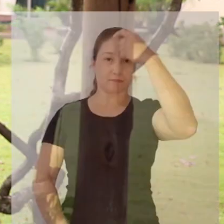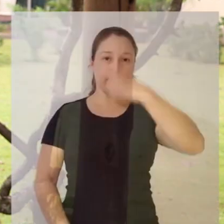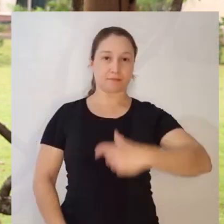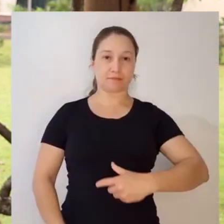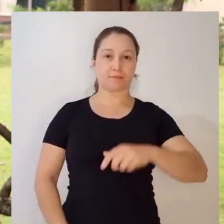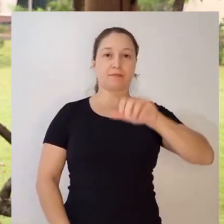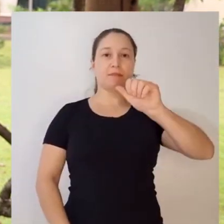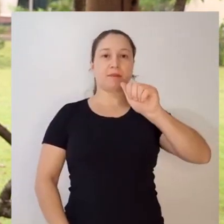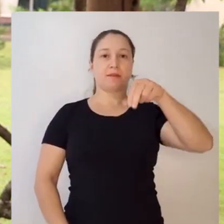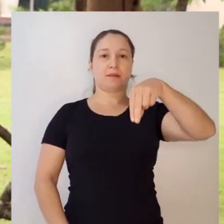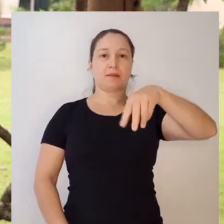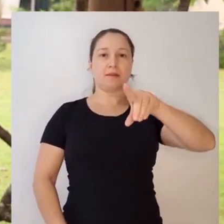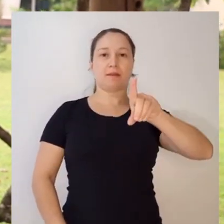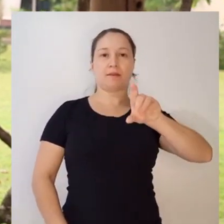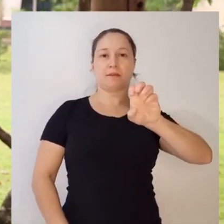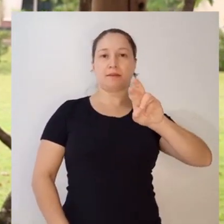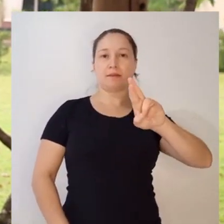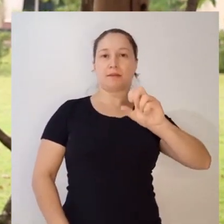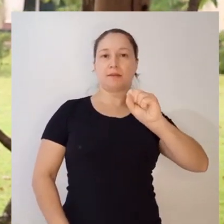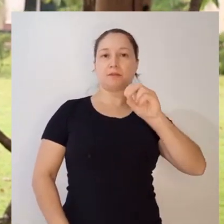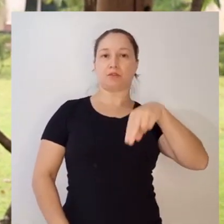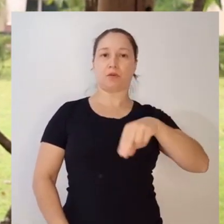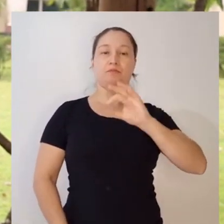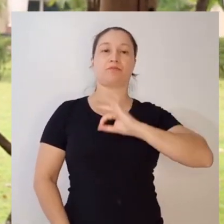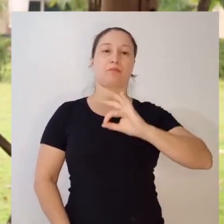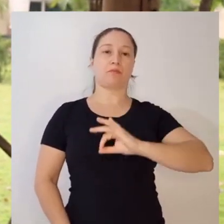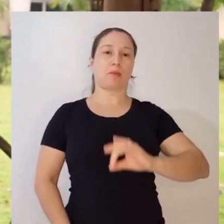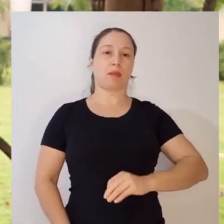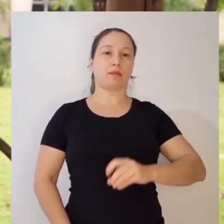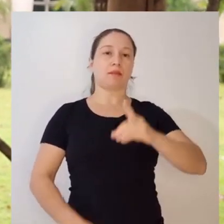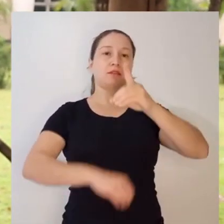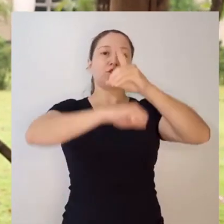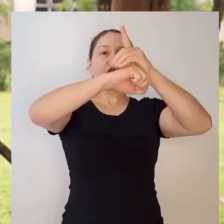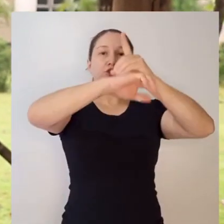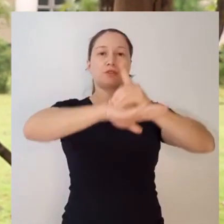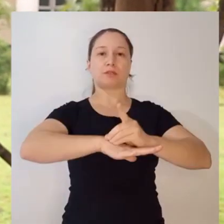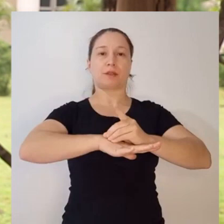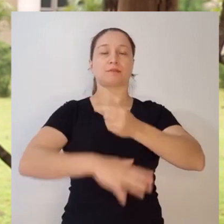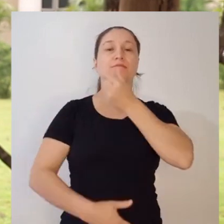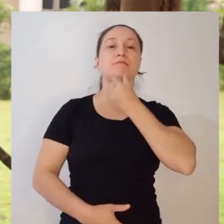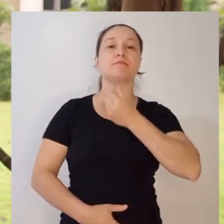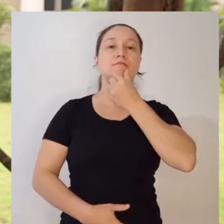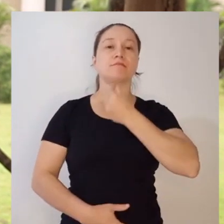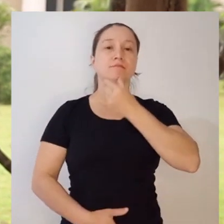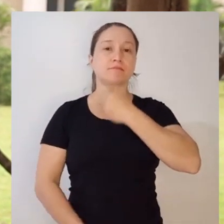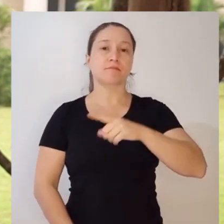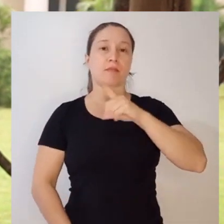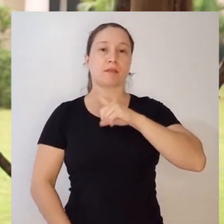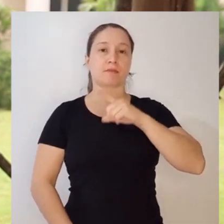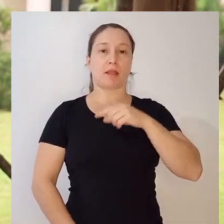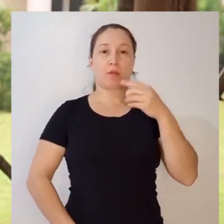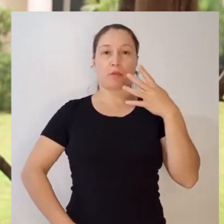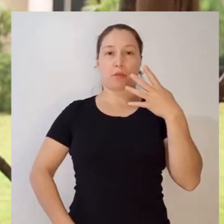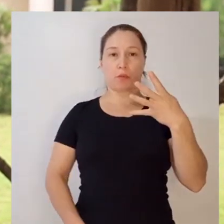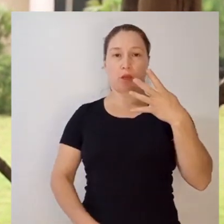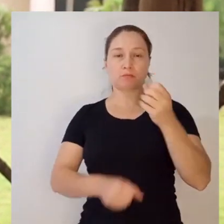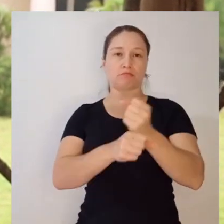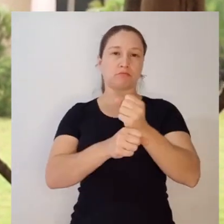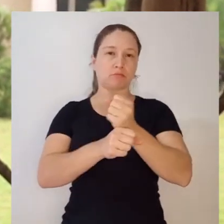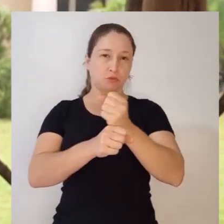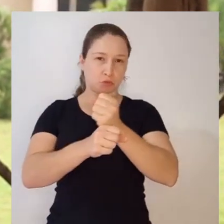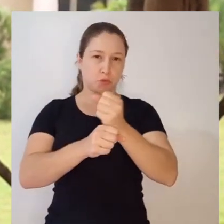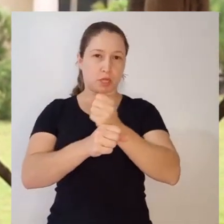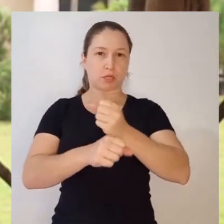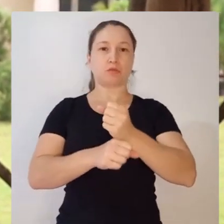Eu sou o padre Anderson Bento, sou o padre da Diocese de Apucarana, tenho quatro